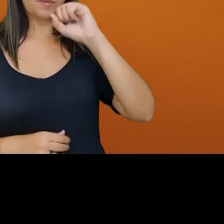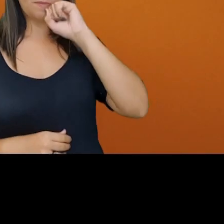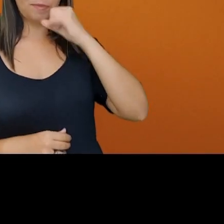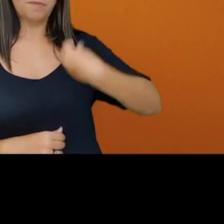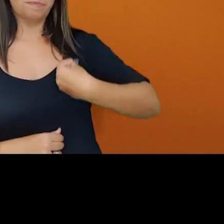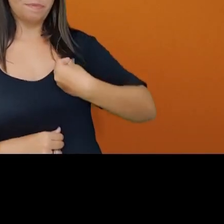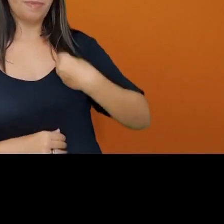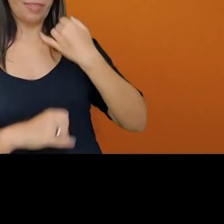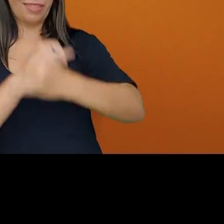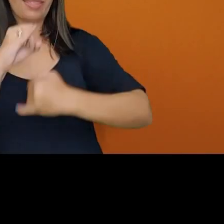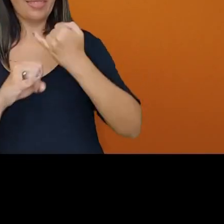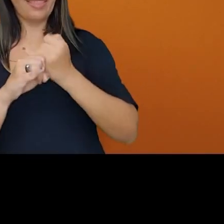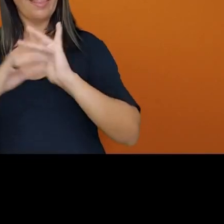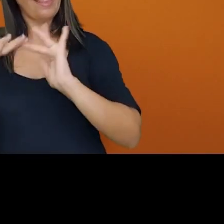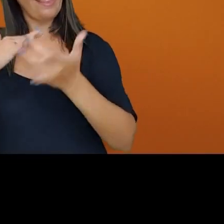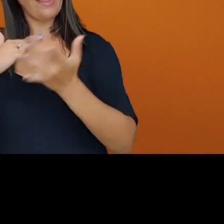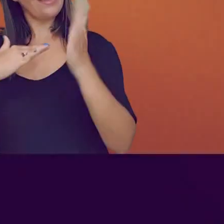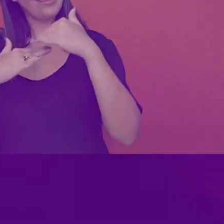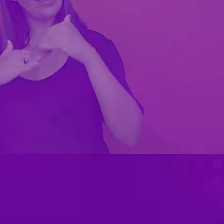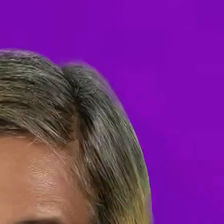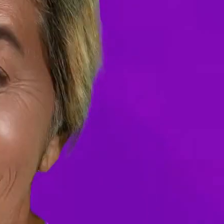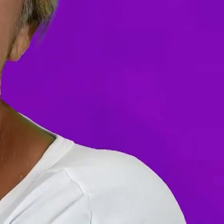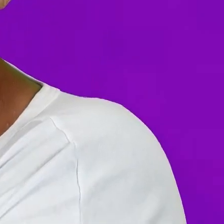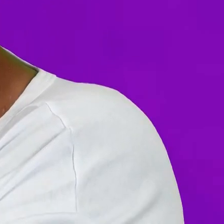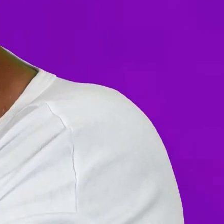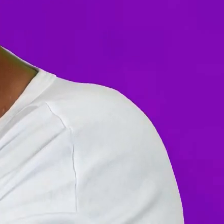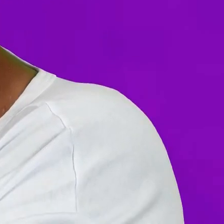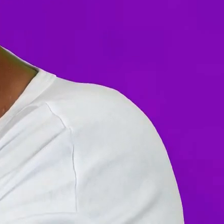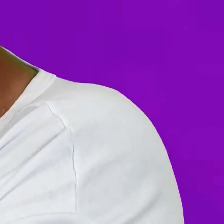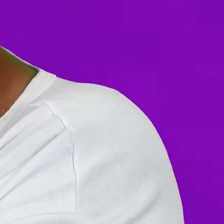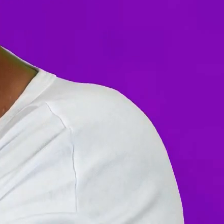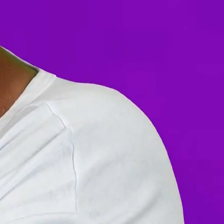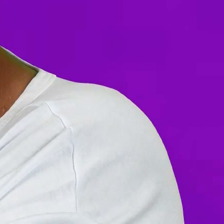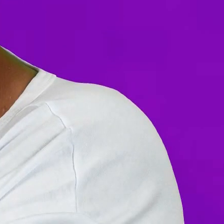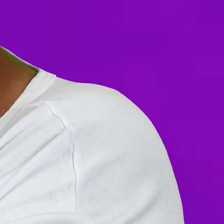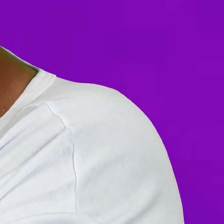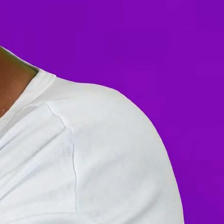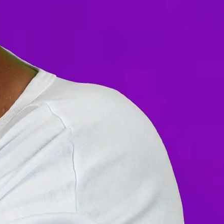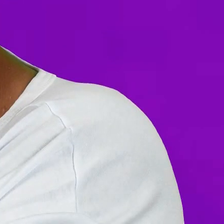A mãe tá on. Me siga nas redes sociais. Pessoal!